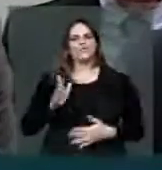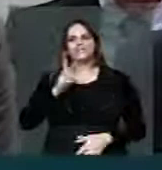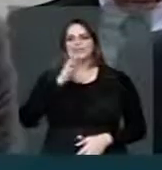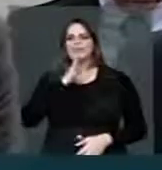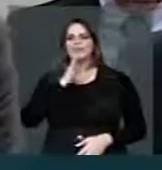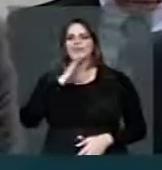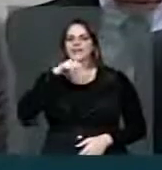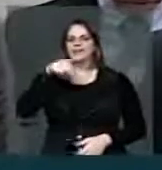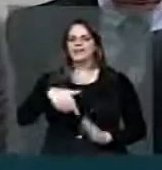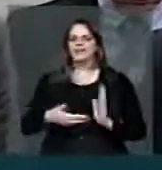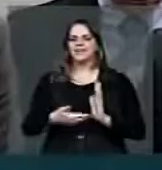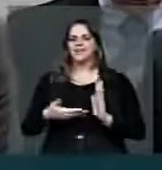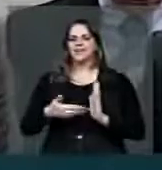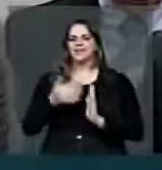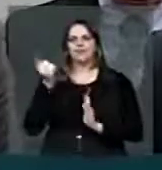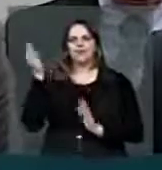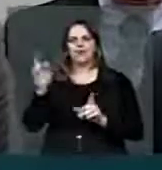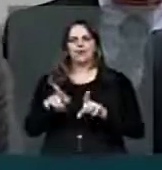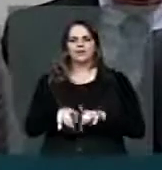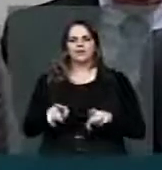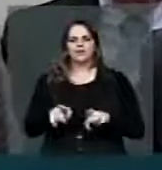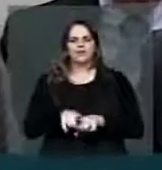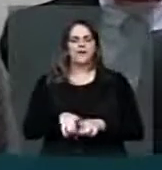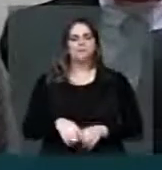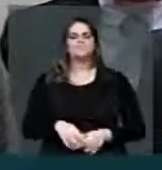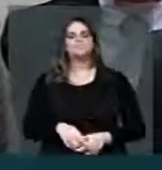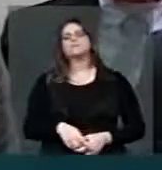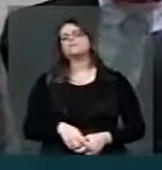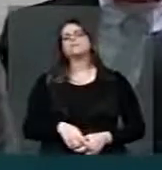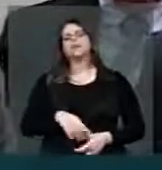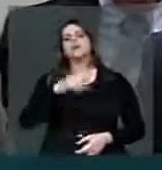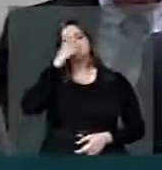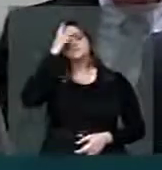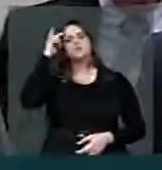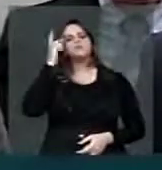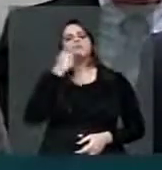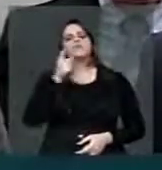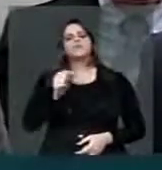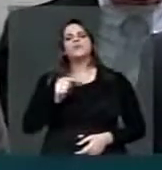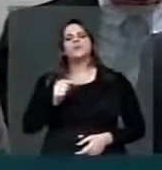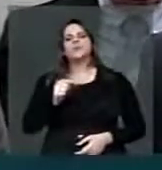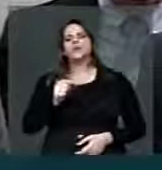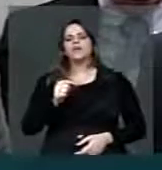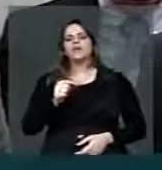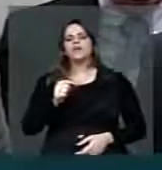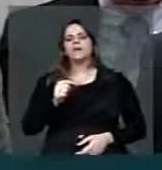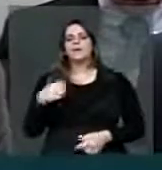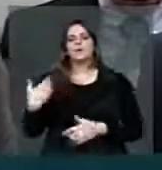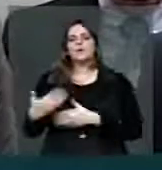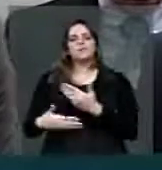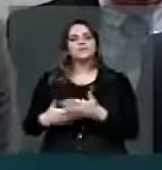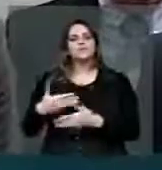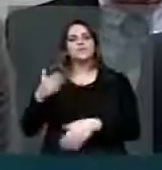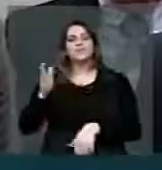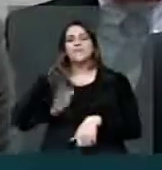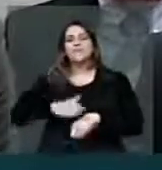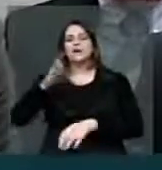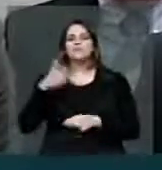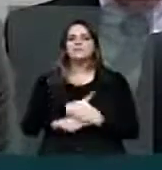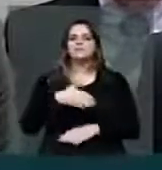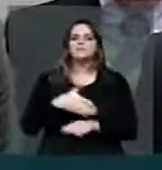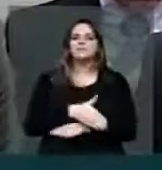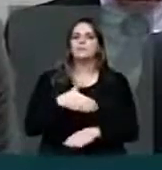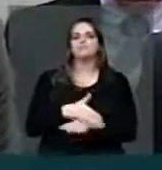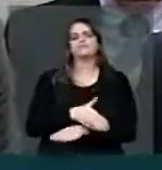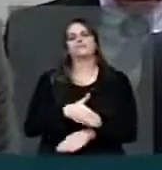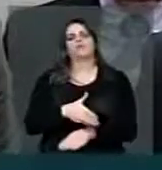ao debater democracia digital, foi o processo mais participativo nesse aspecto de tramitação